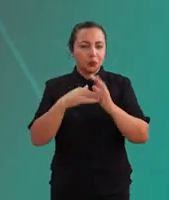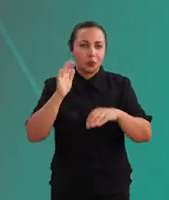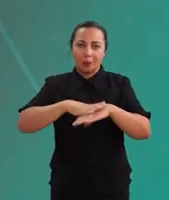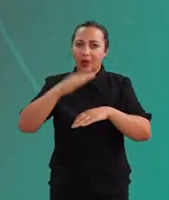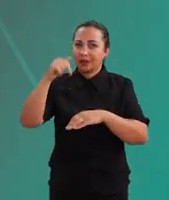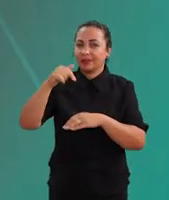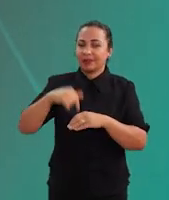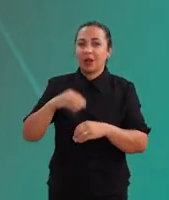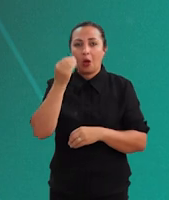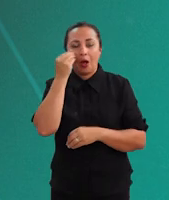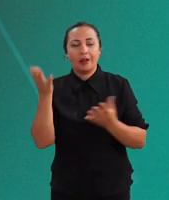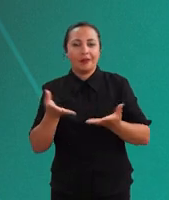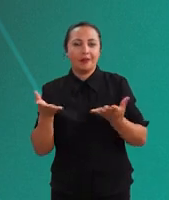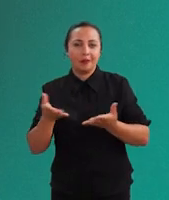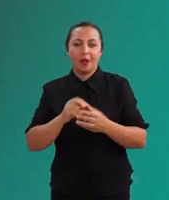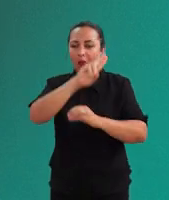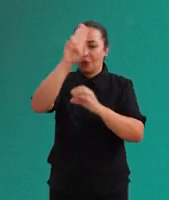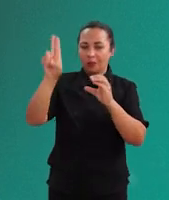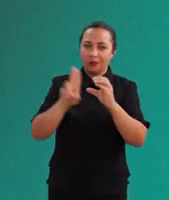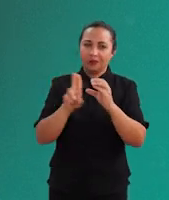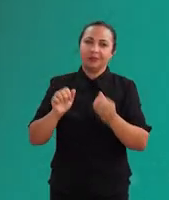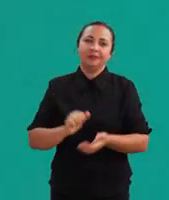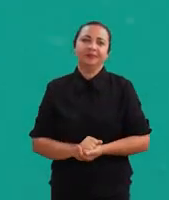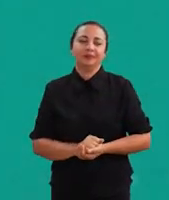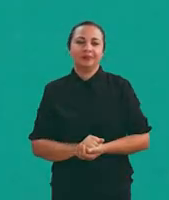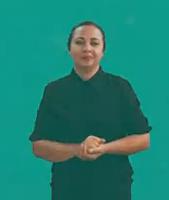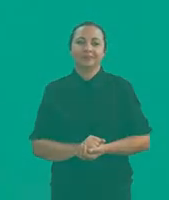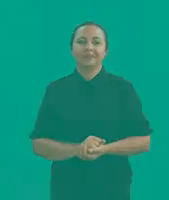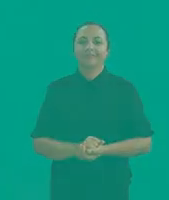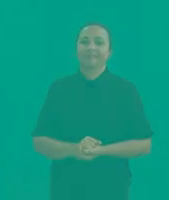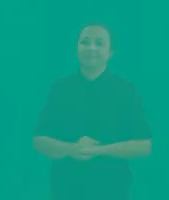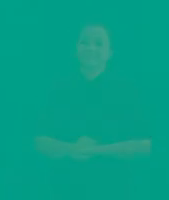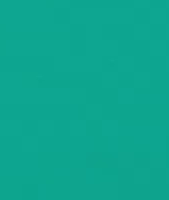Tudo isso e muito mais você confere agora no Univerciência.